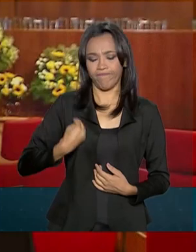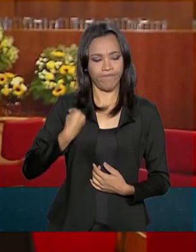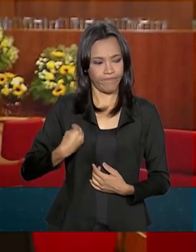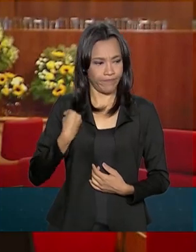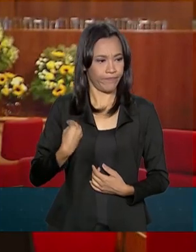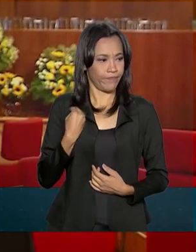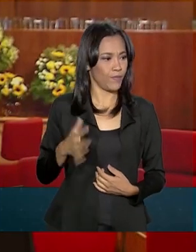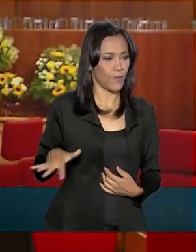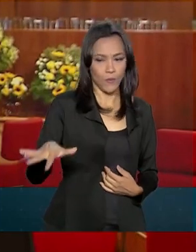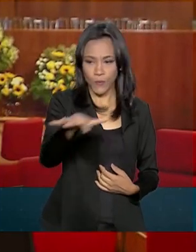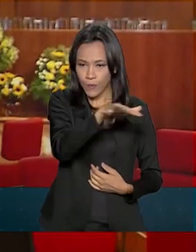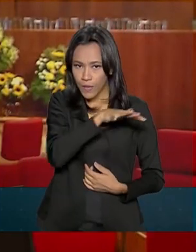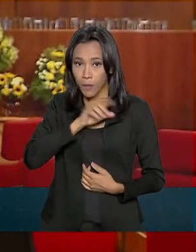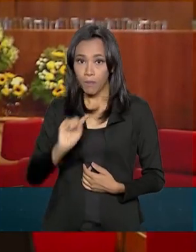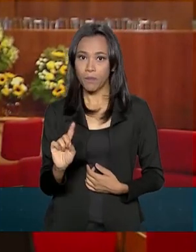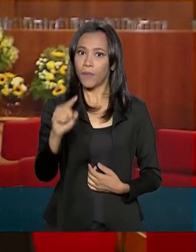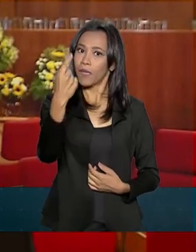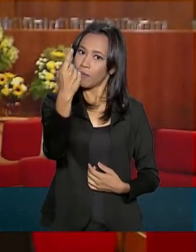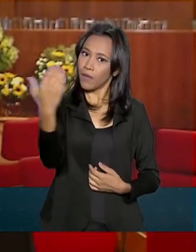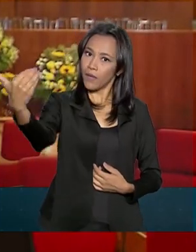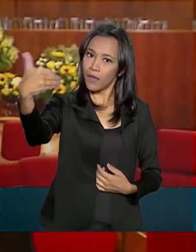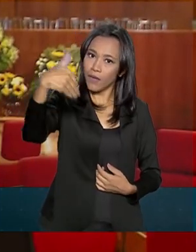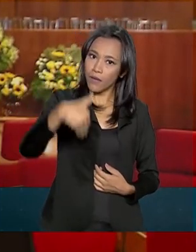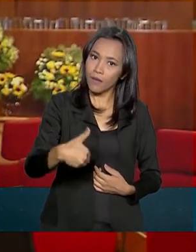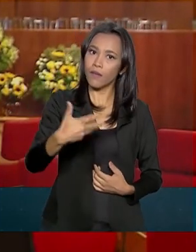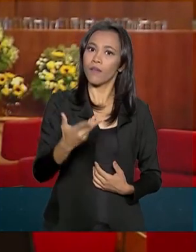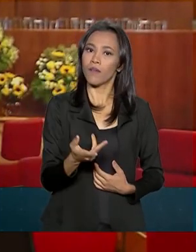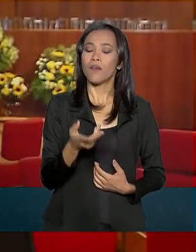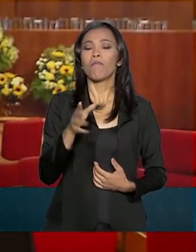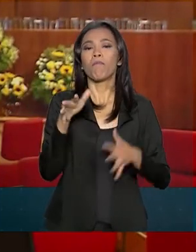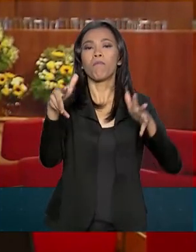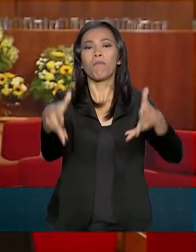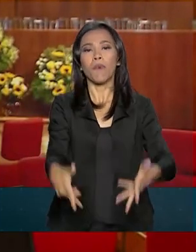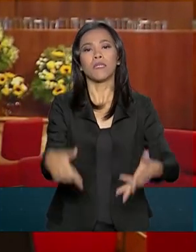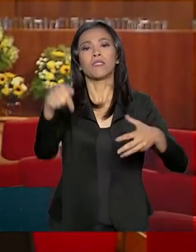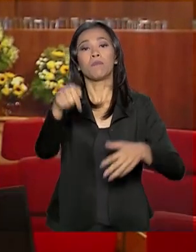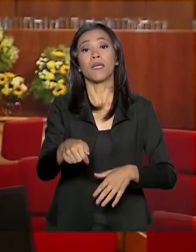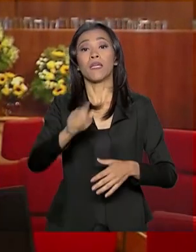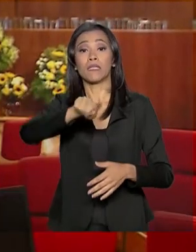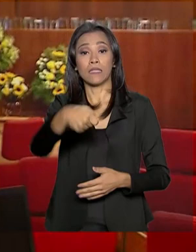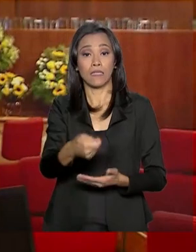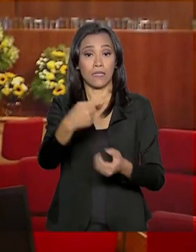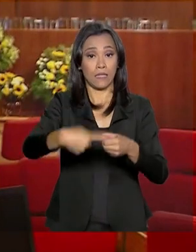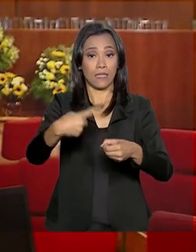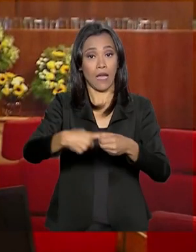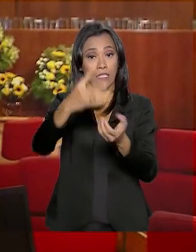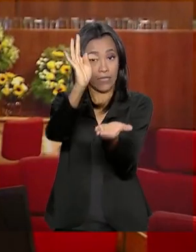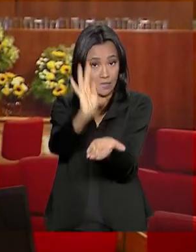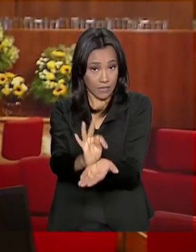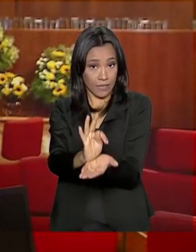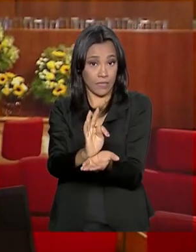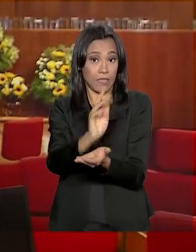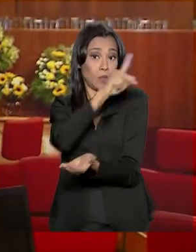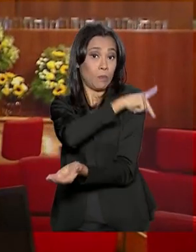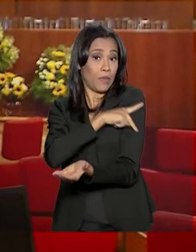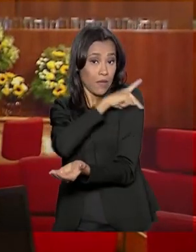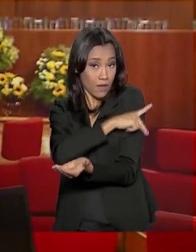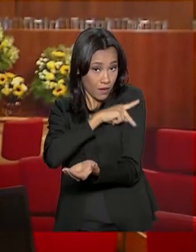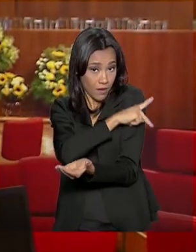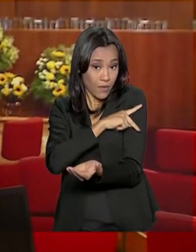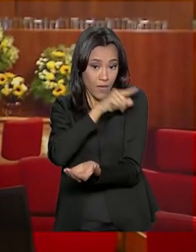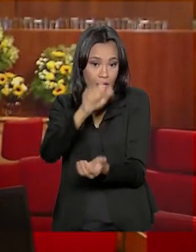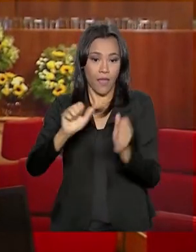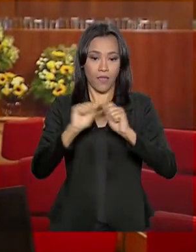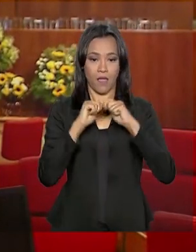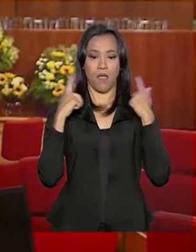evento, do primeiro evento que o vice-presidente Hamilton Mourão participa aqui em Teresina. É na Assembleia Legislativa do Estado